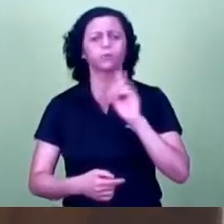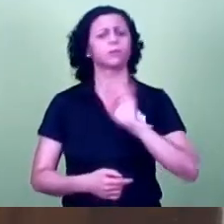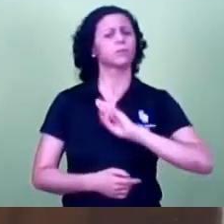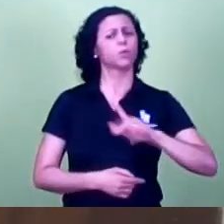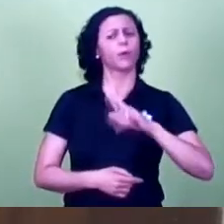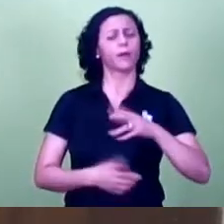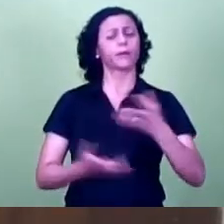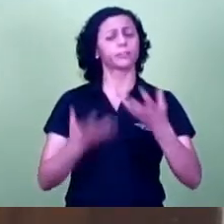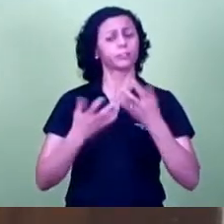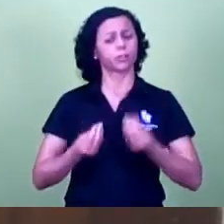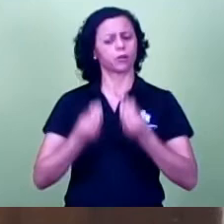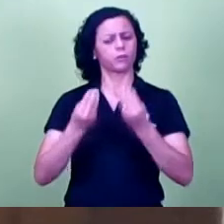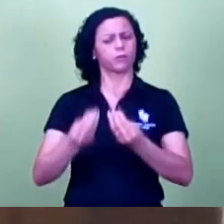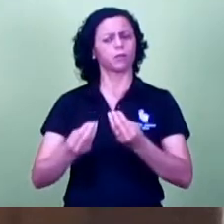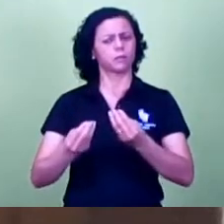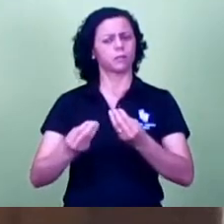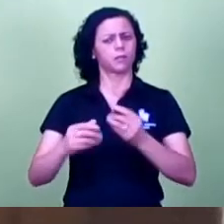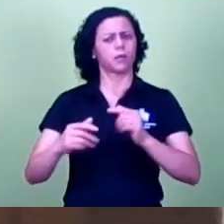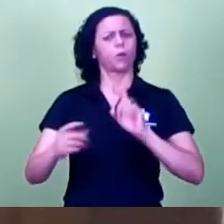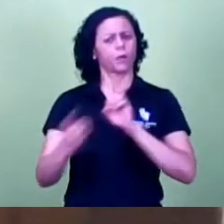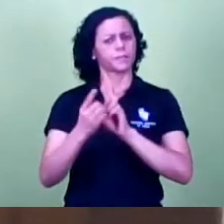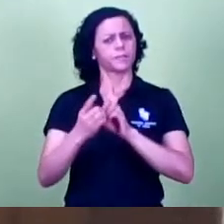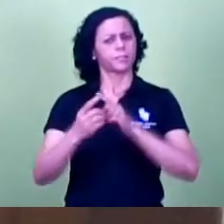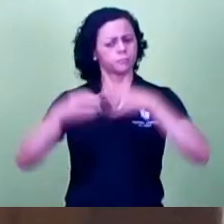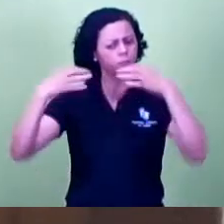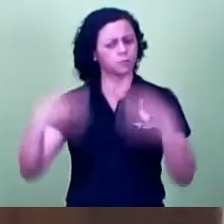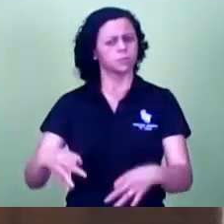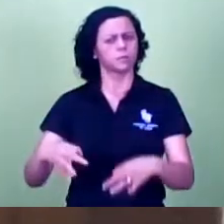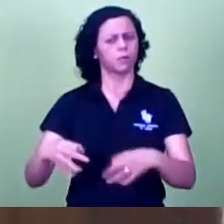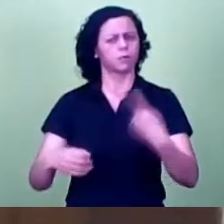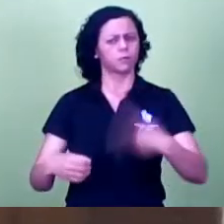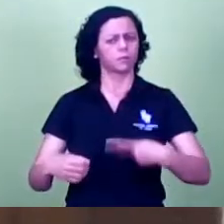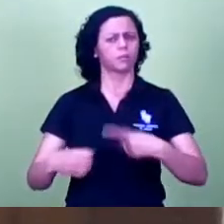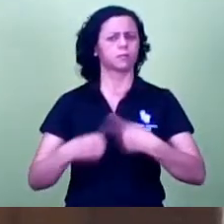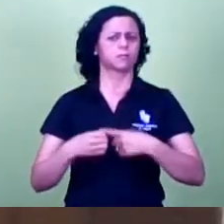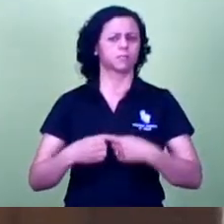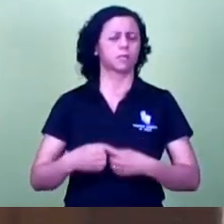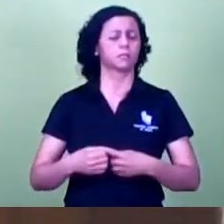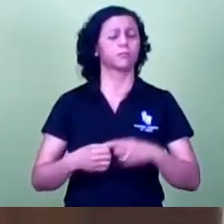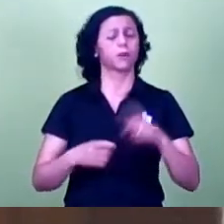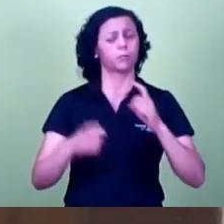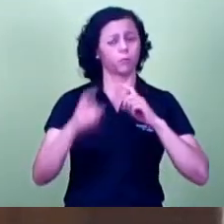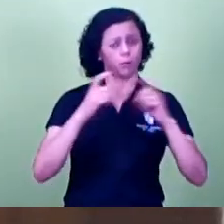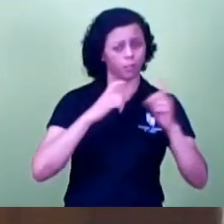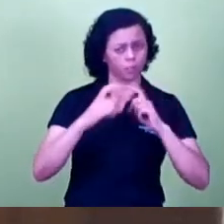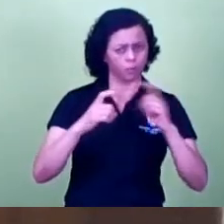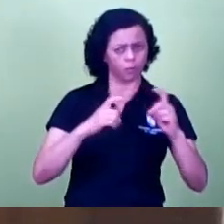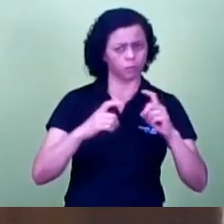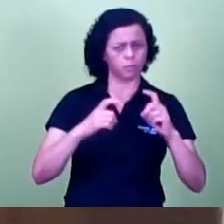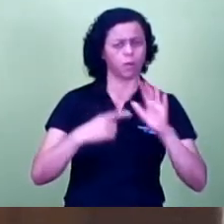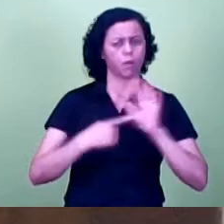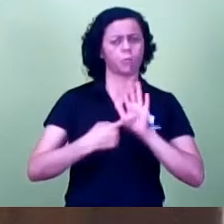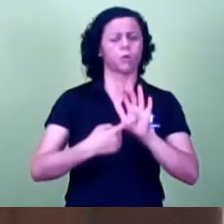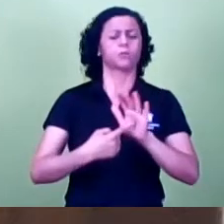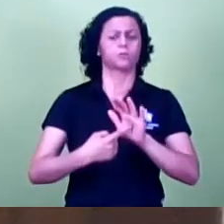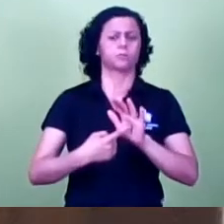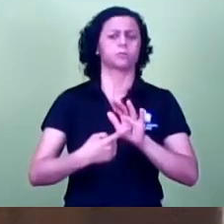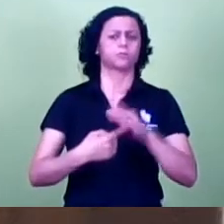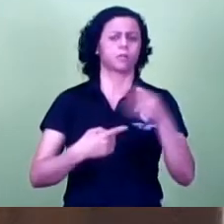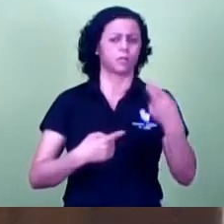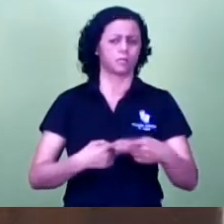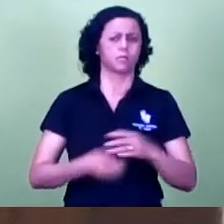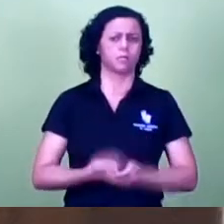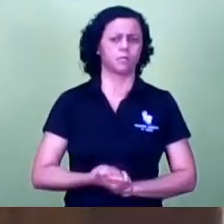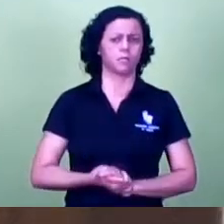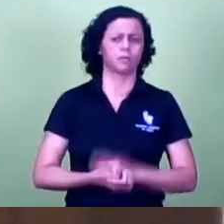correta do serviço em nossa cidade nós estamos aqui para isso eu estou pedindo vamos fazer audiência pública vamos trazer aquele mal educado aqui o gestor